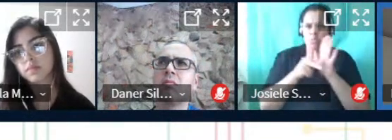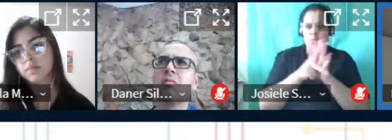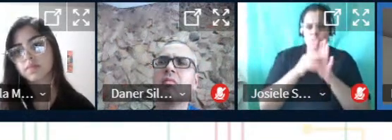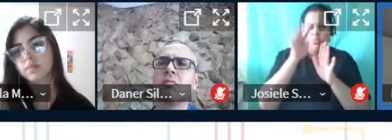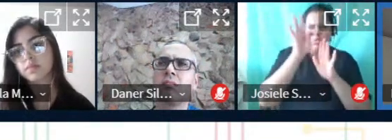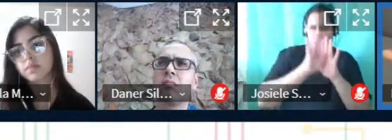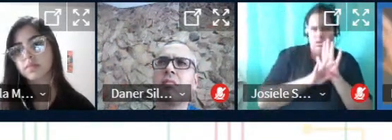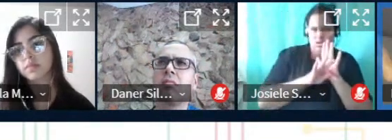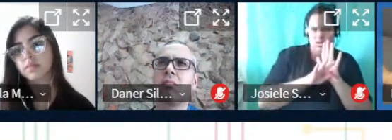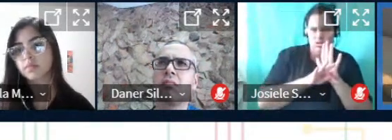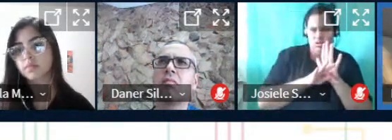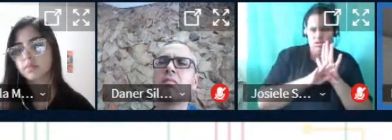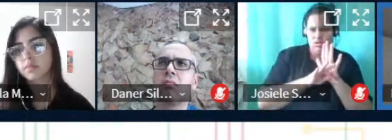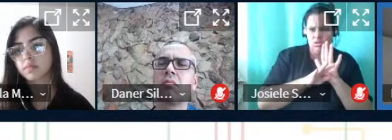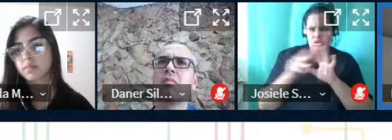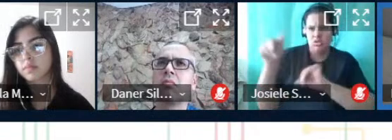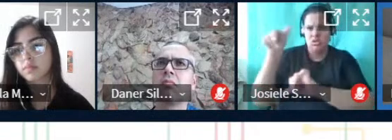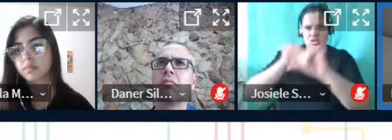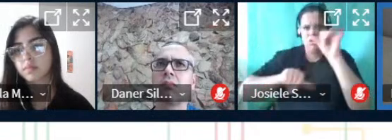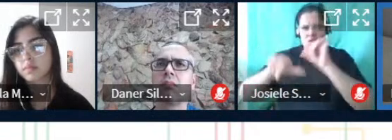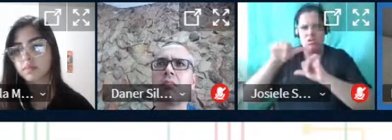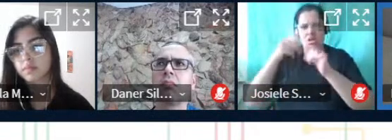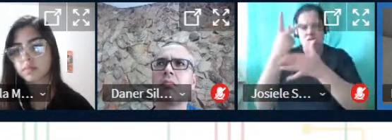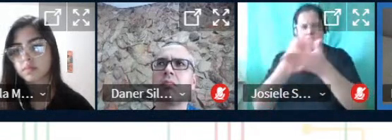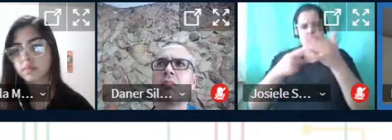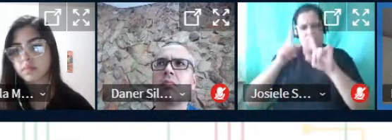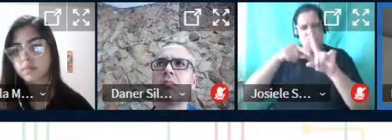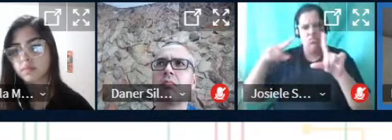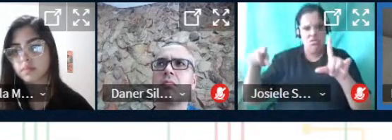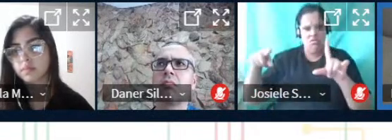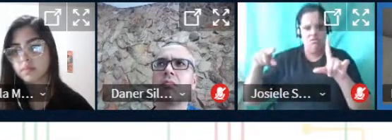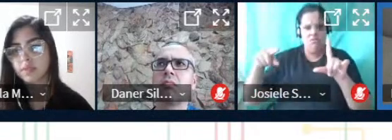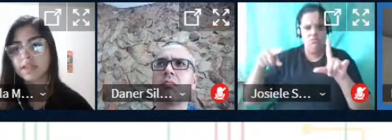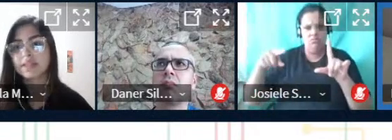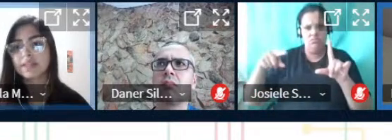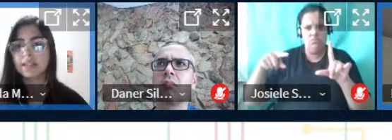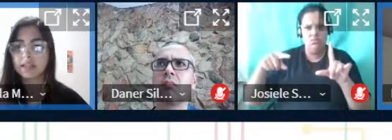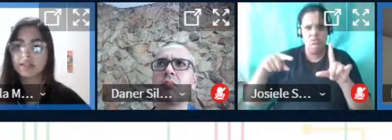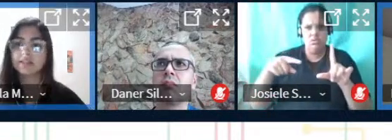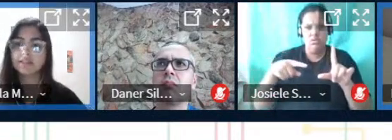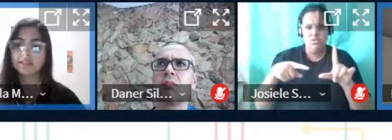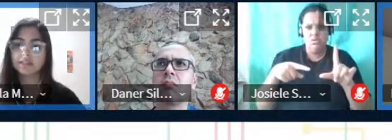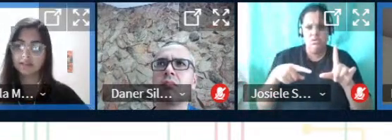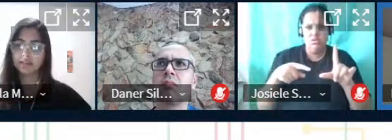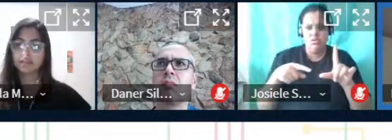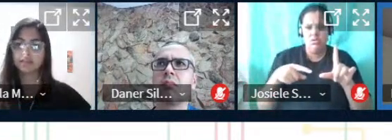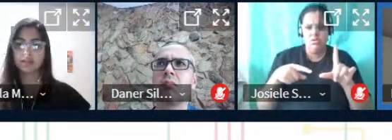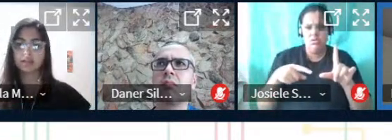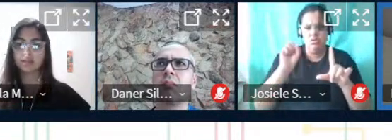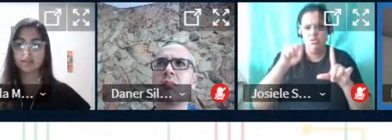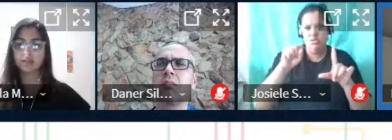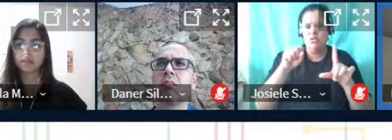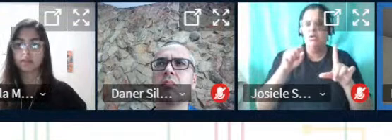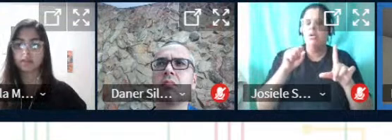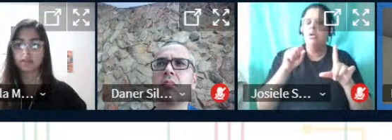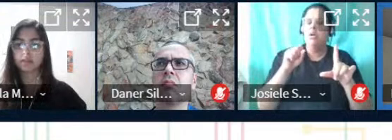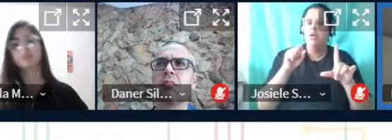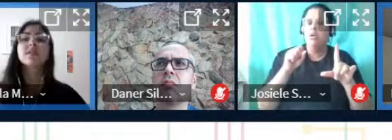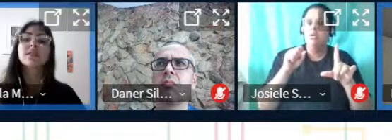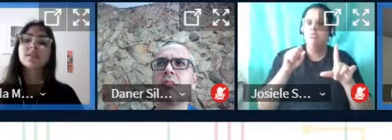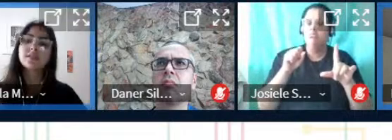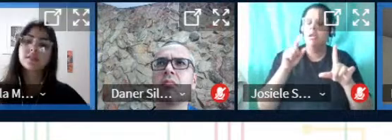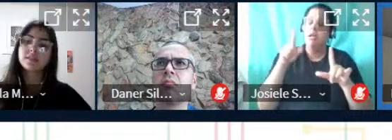e ele converte para modo gráfico certo para vocês não sei qual é o seu curso né aquilo talvez torne algo